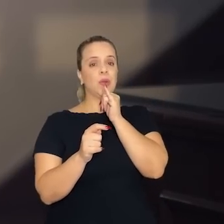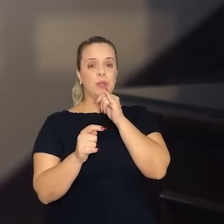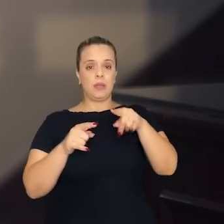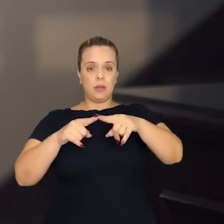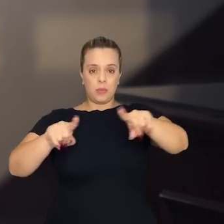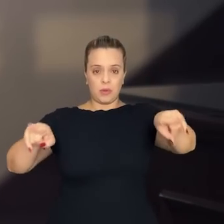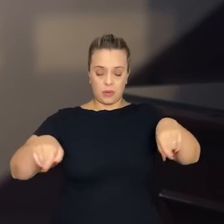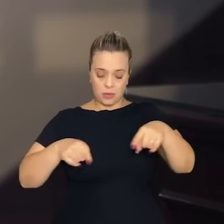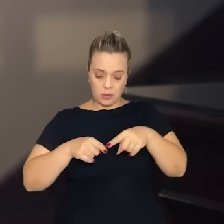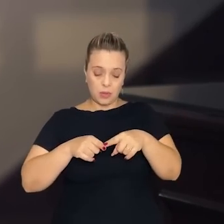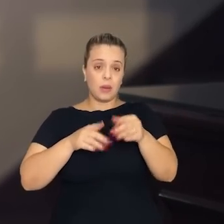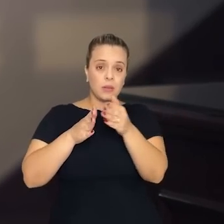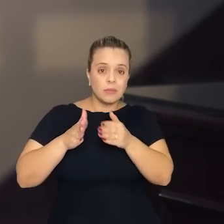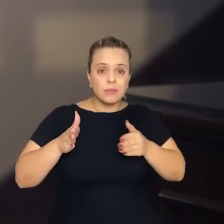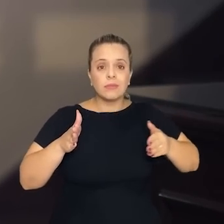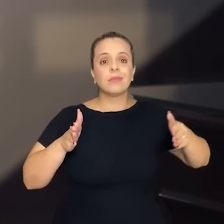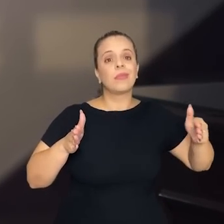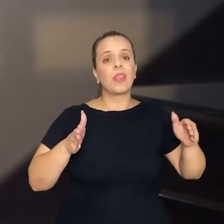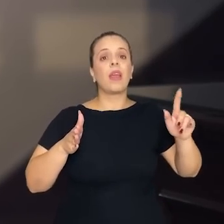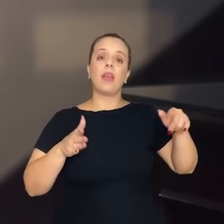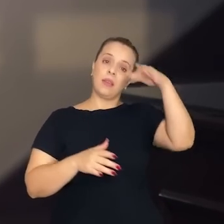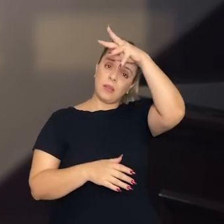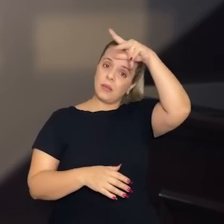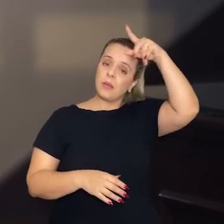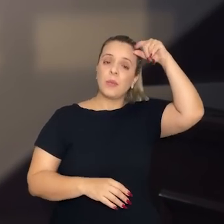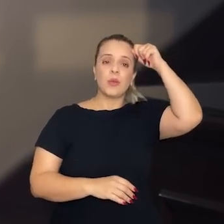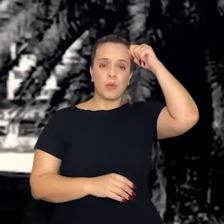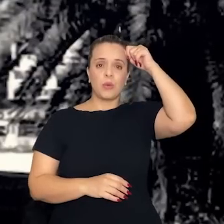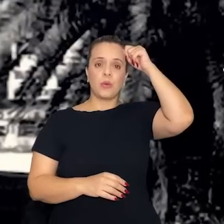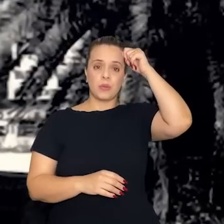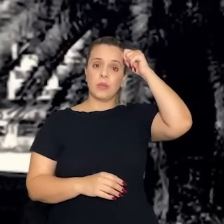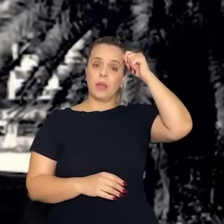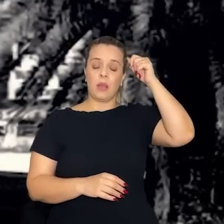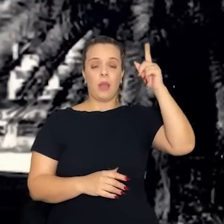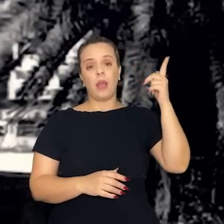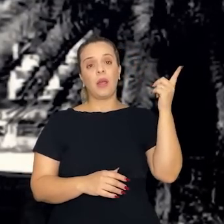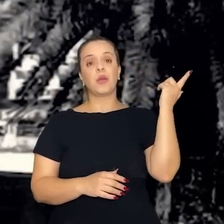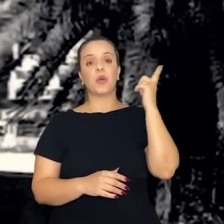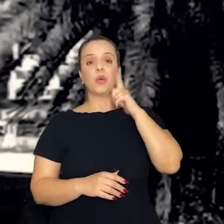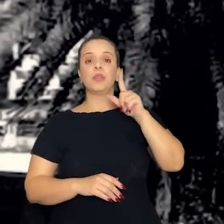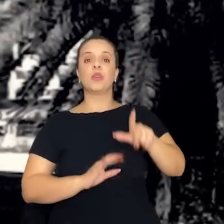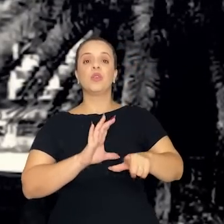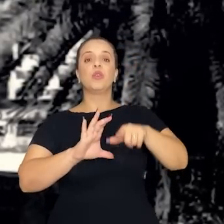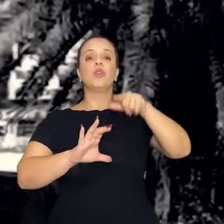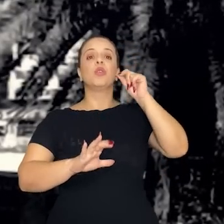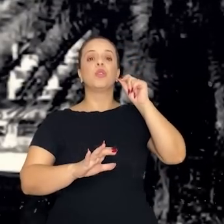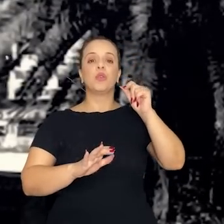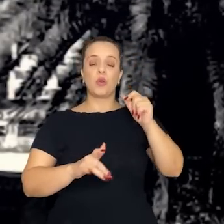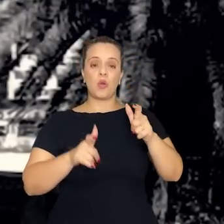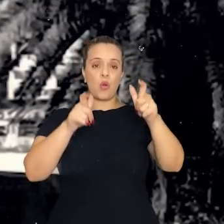E Mato Grosso entra, é escolhido como um novo